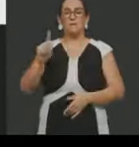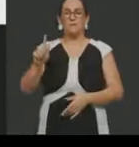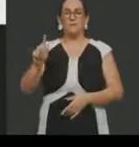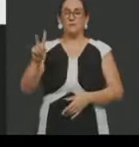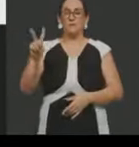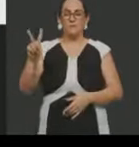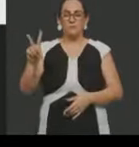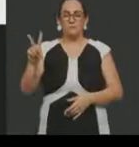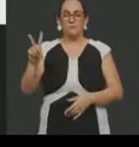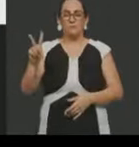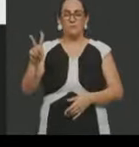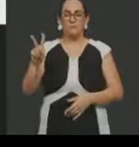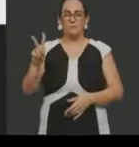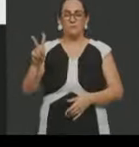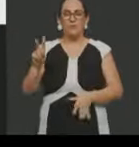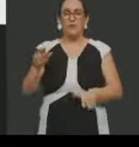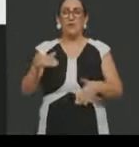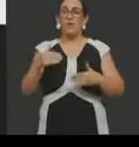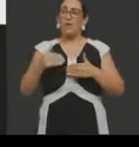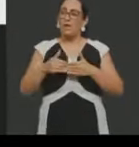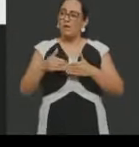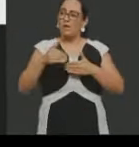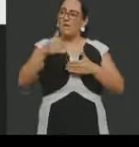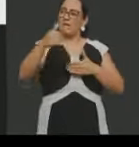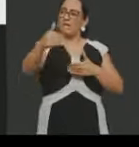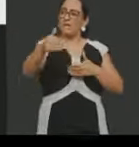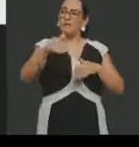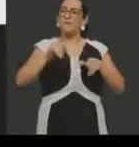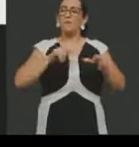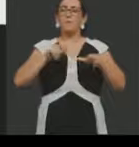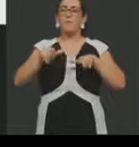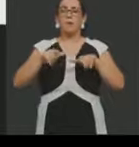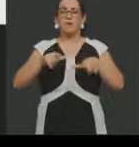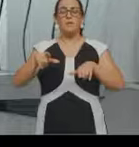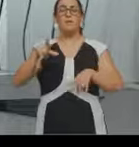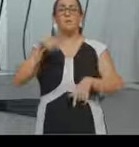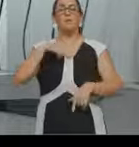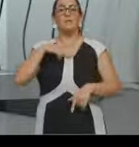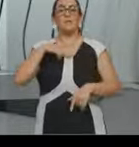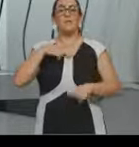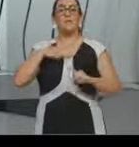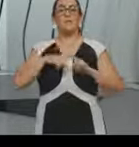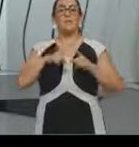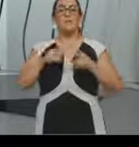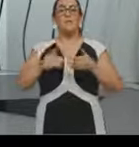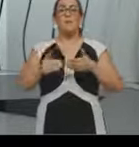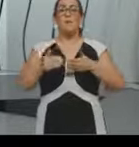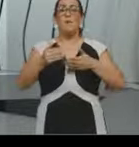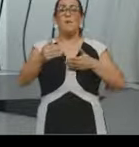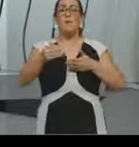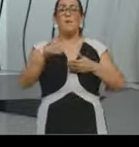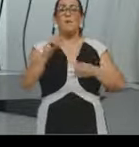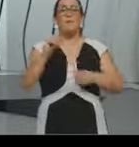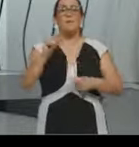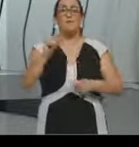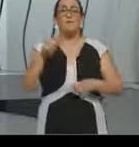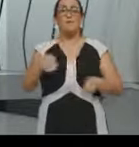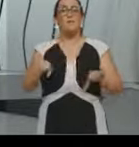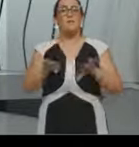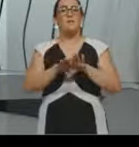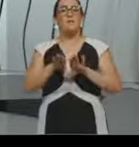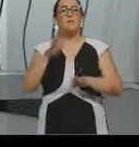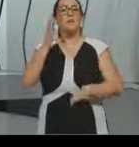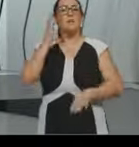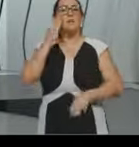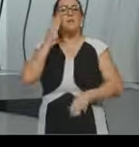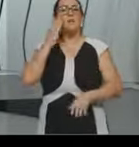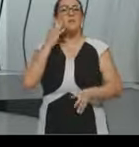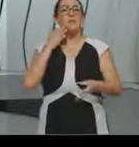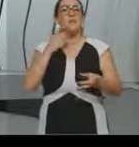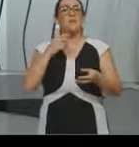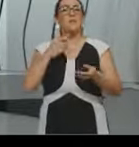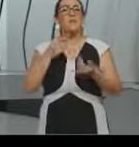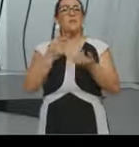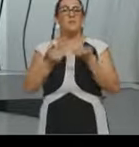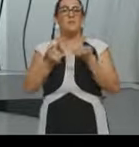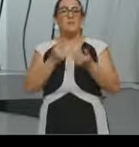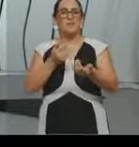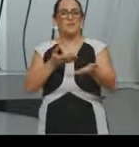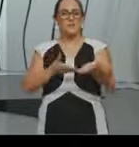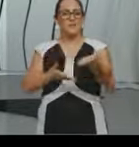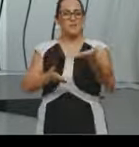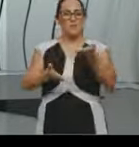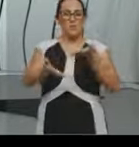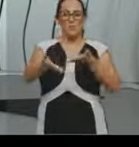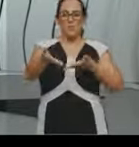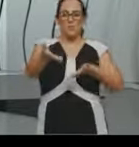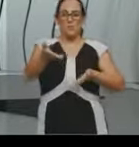dúvidas, em que a gente tem um avanço trabalhista grande, mas é um avanço trabalhista que a gente também compreende que é utilizado como uma moeda de troca, né,